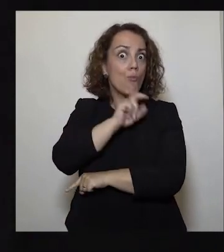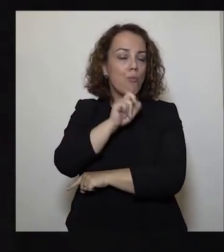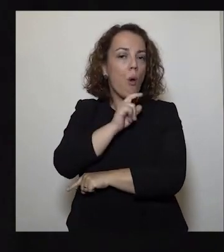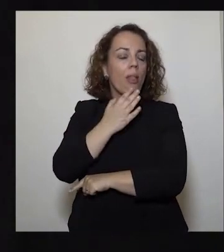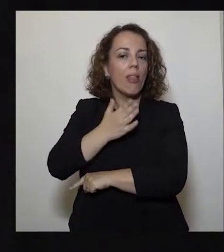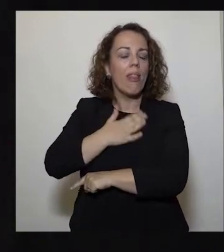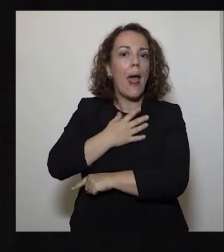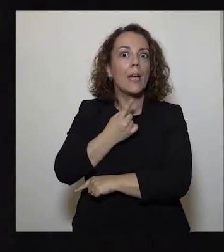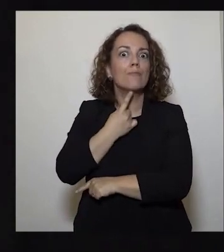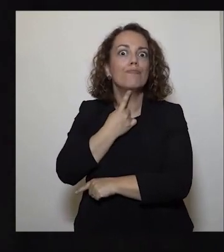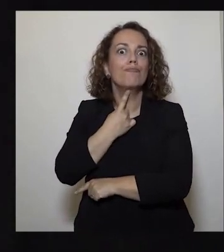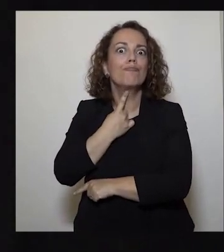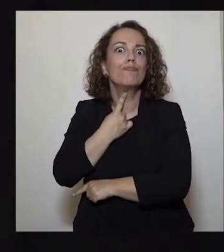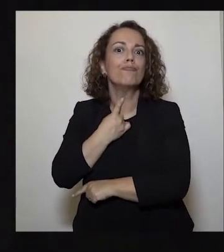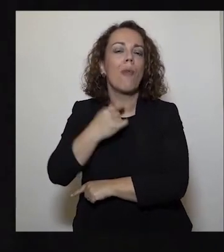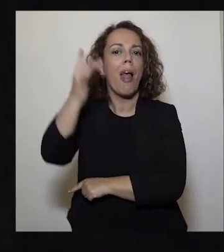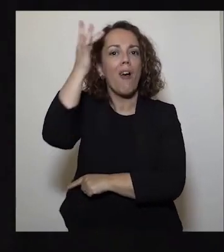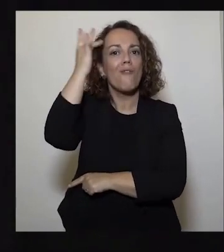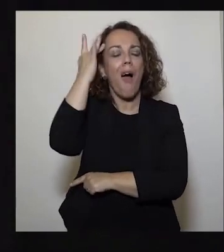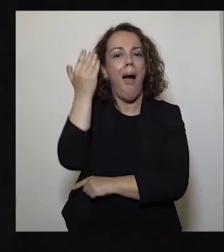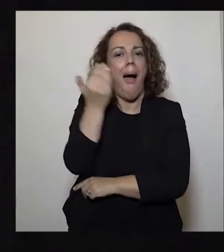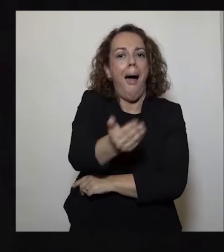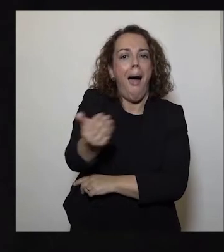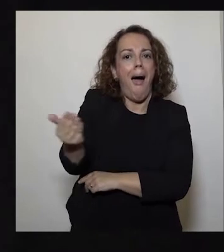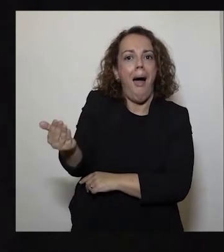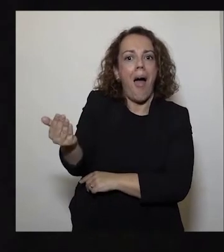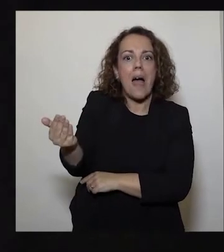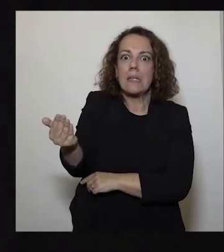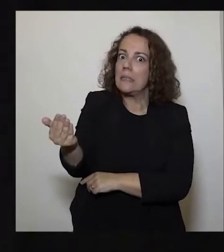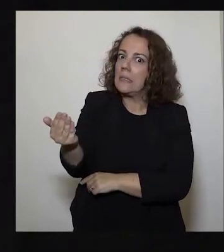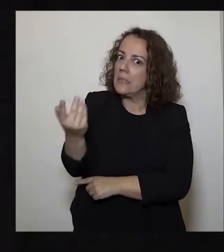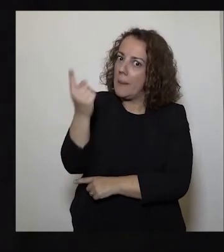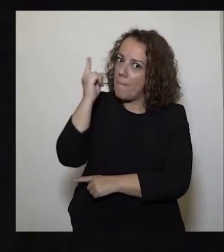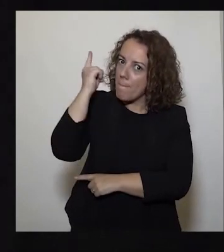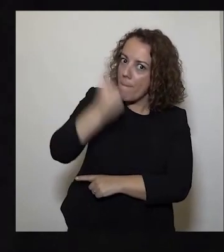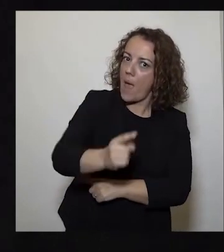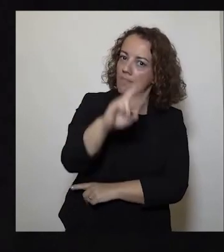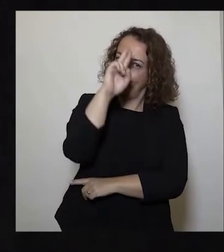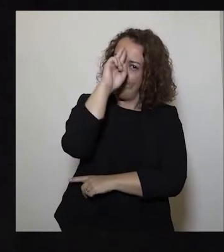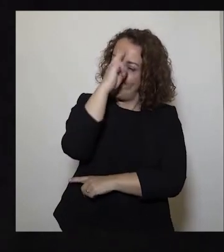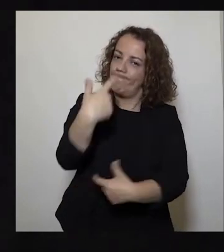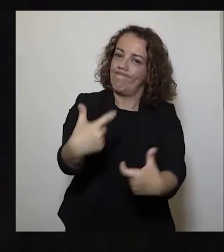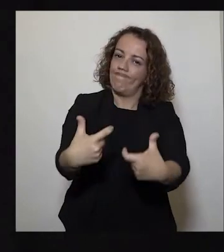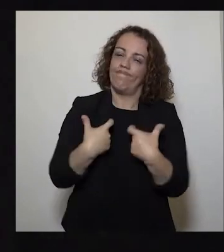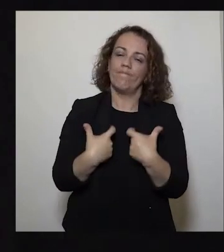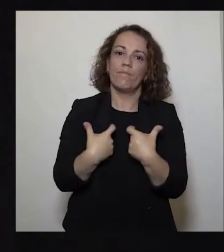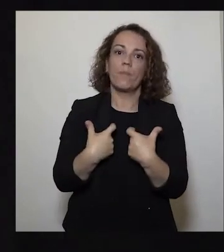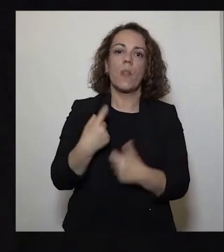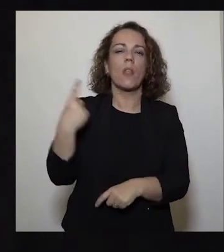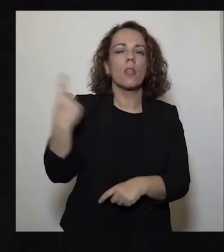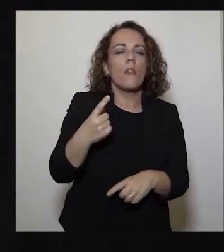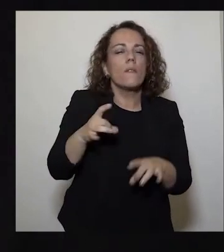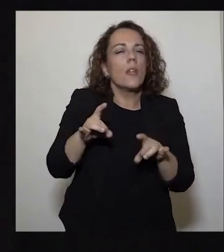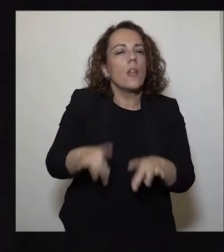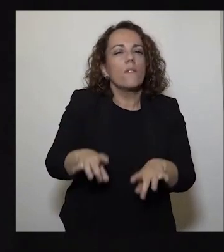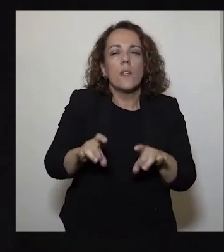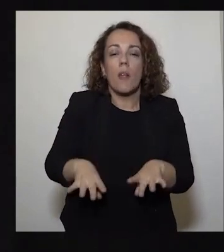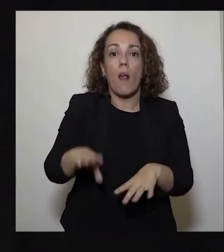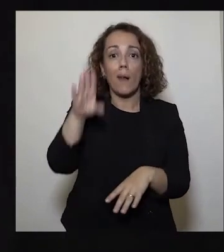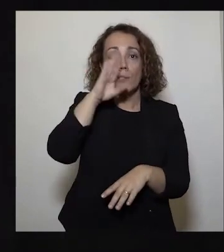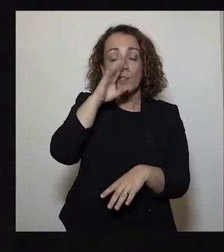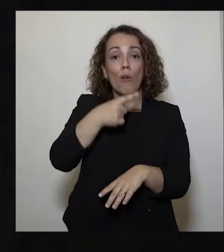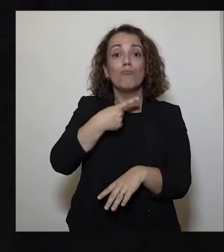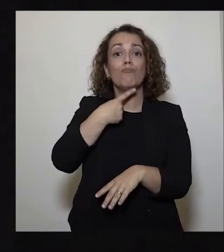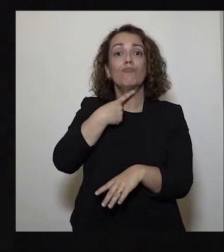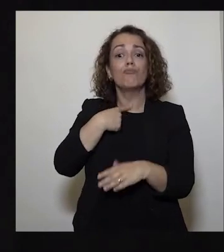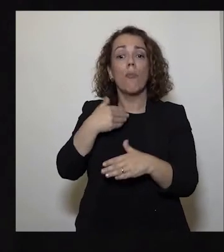facilidades tentadoras. Temos de lhes resistir. Temos de evitar a desilusão de, por